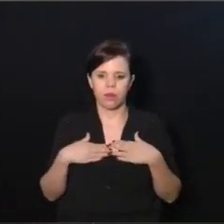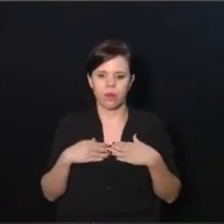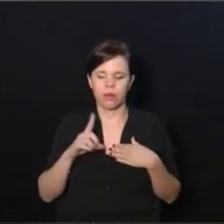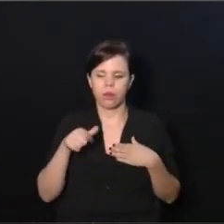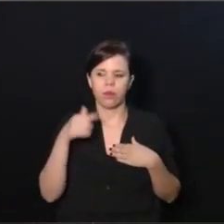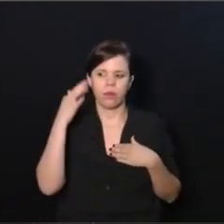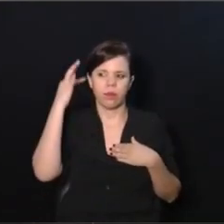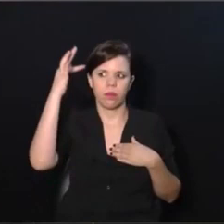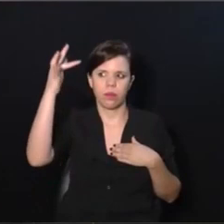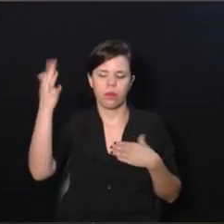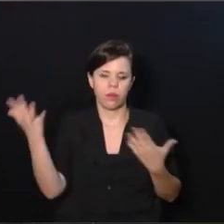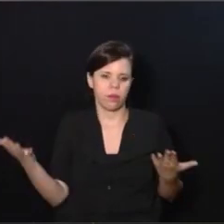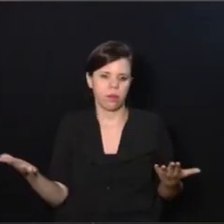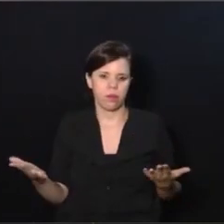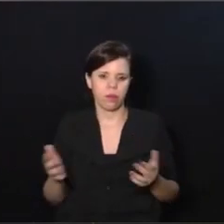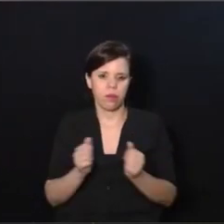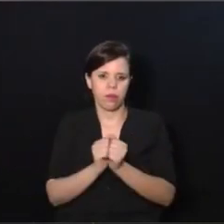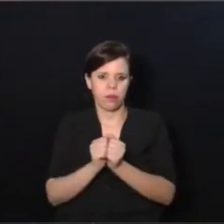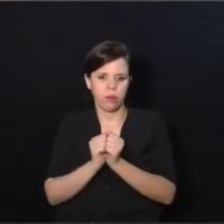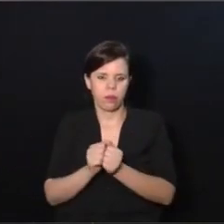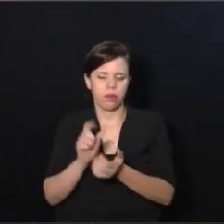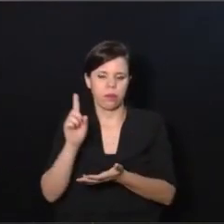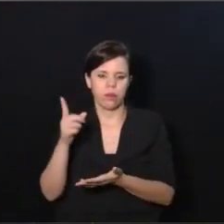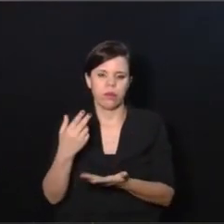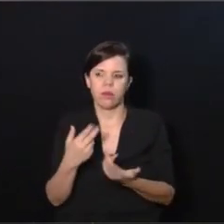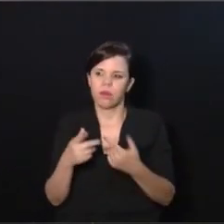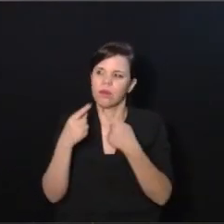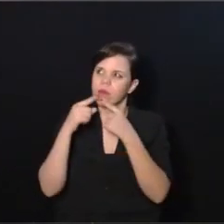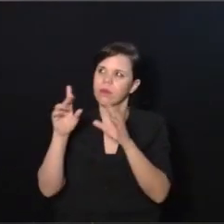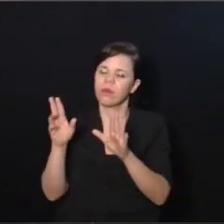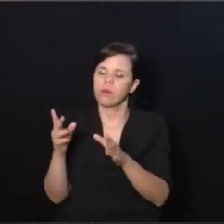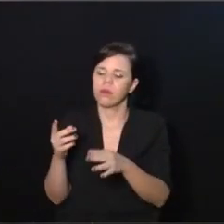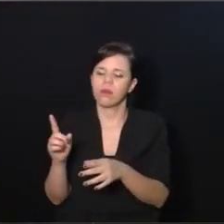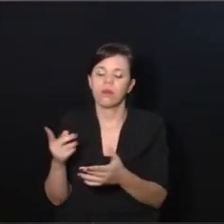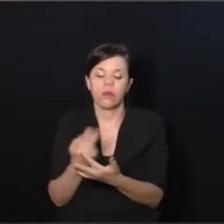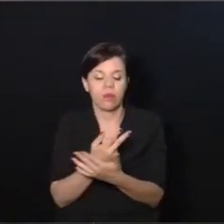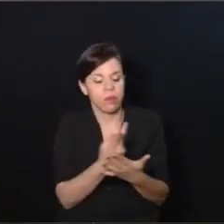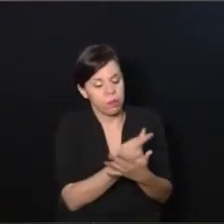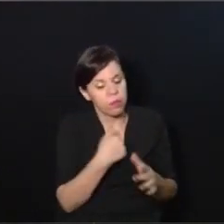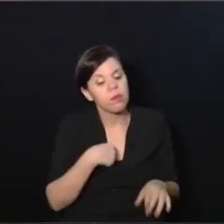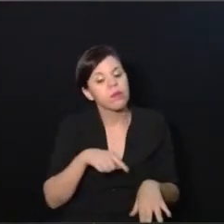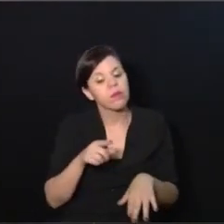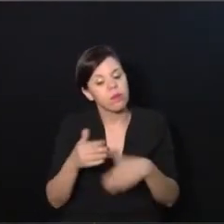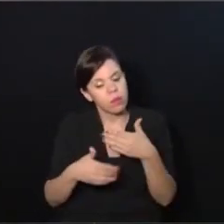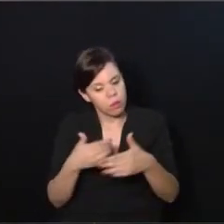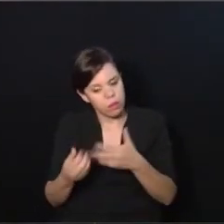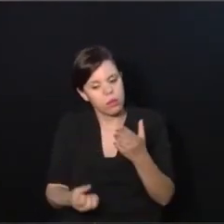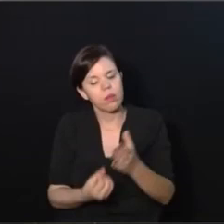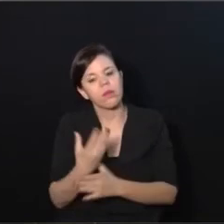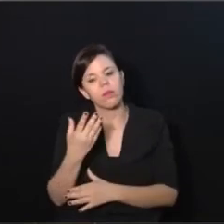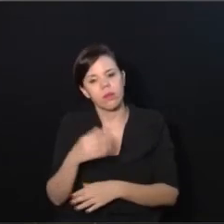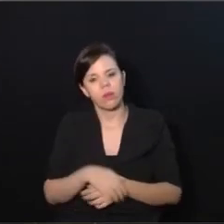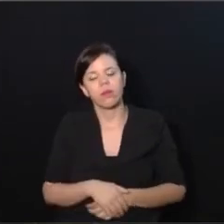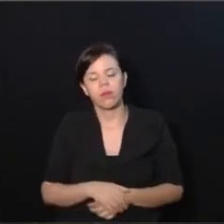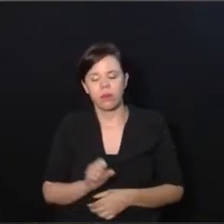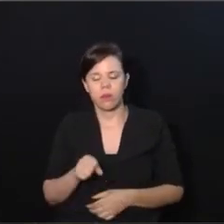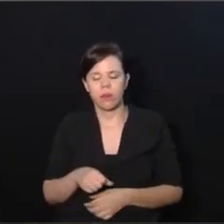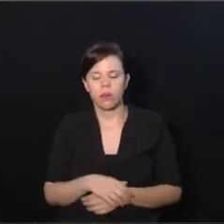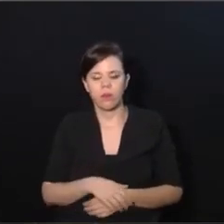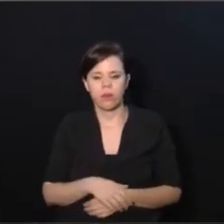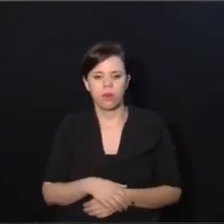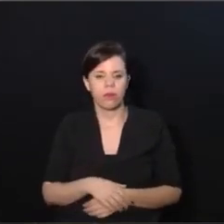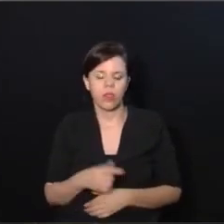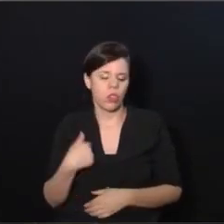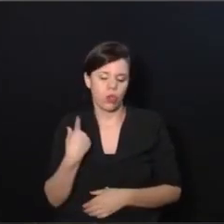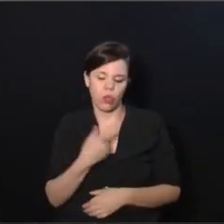na frente e você não vai estar revoltada com Deus porque as coisas deram errado. Não, as coisas vão chegar onde elas têm que chegar. Só que